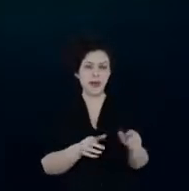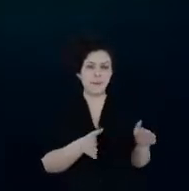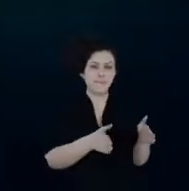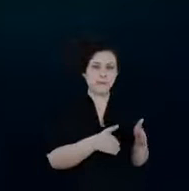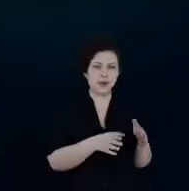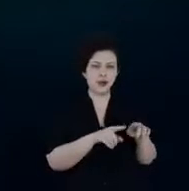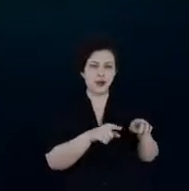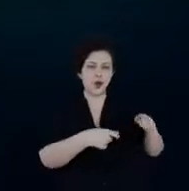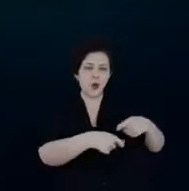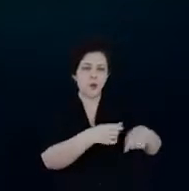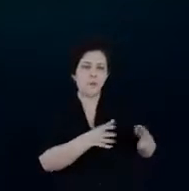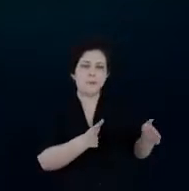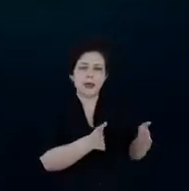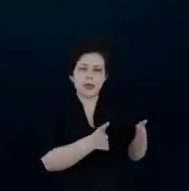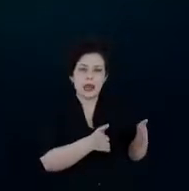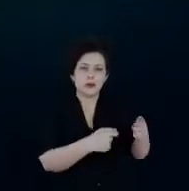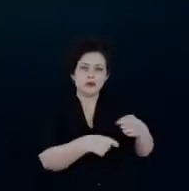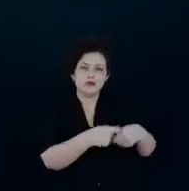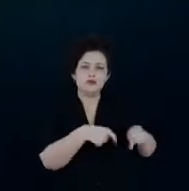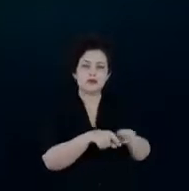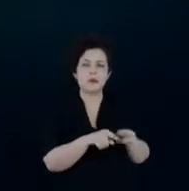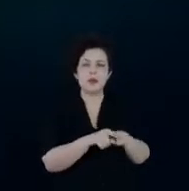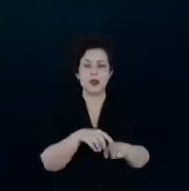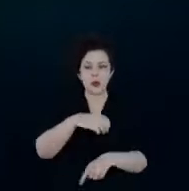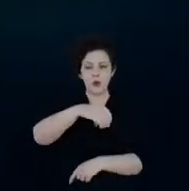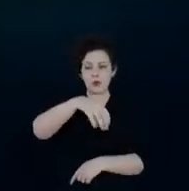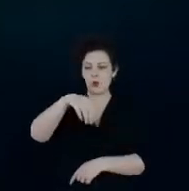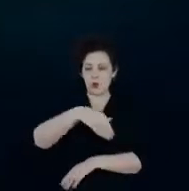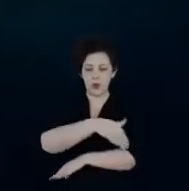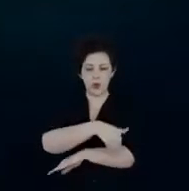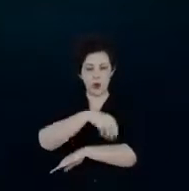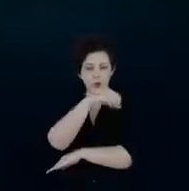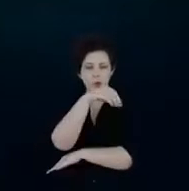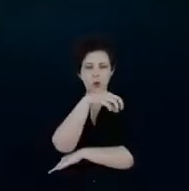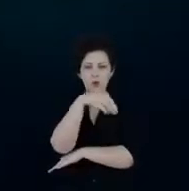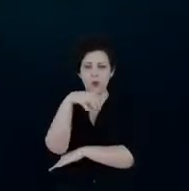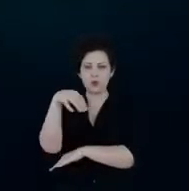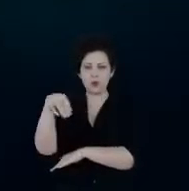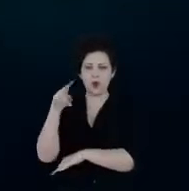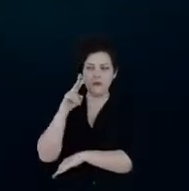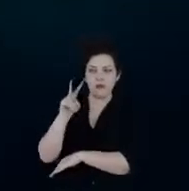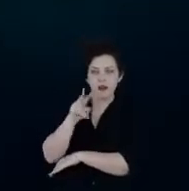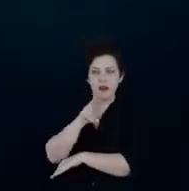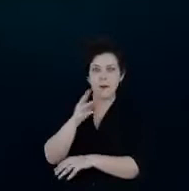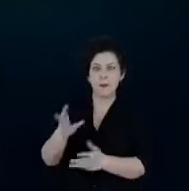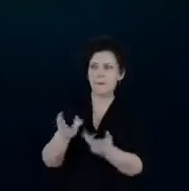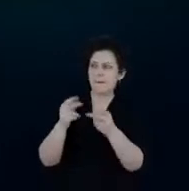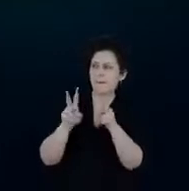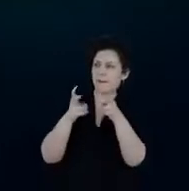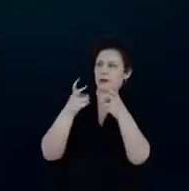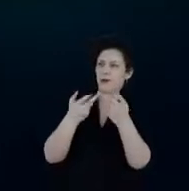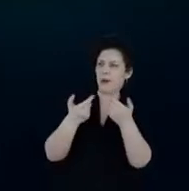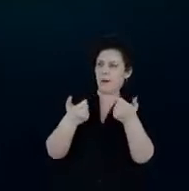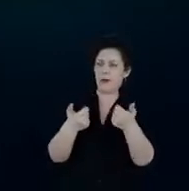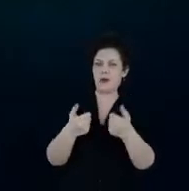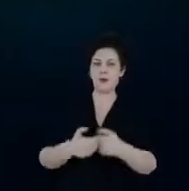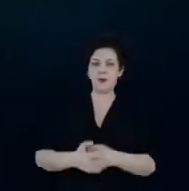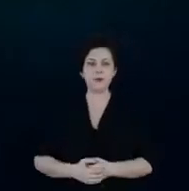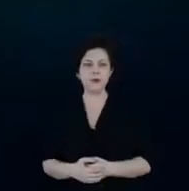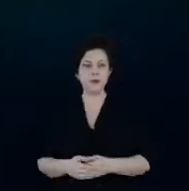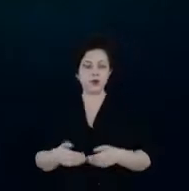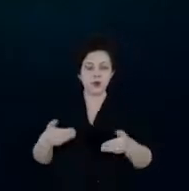comerciais, e também a parte de iluminação pública, também vão sofrer ações de eficiência energética. Recentemente,